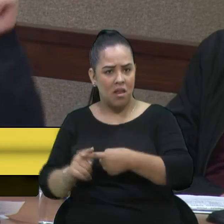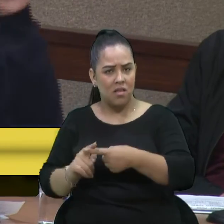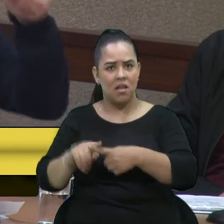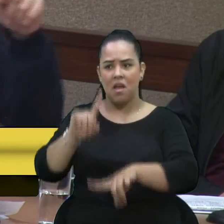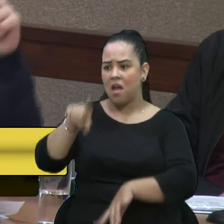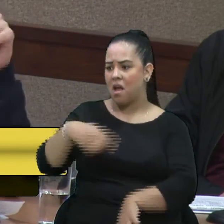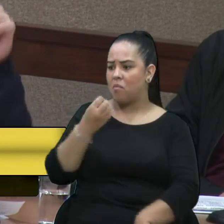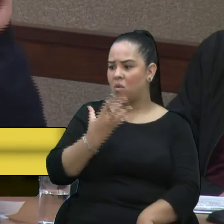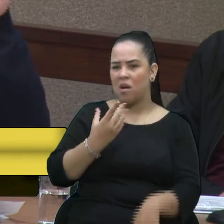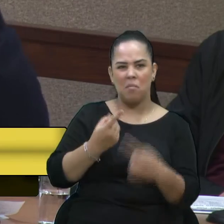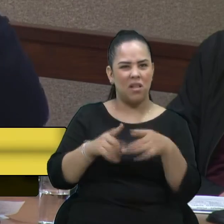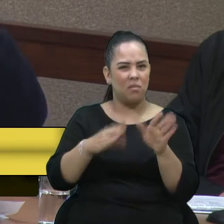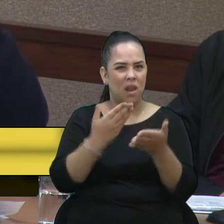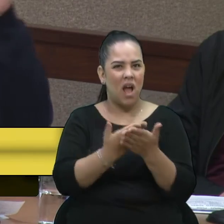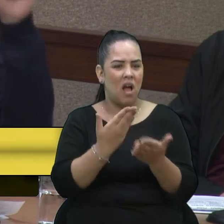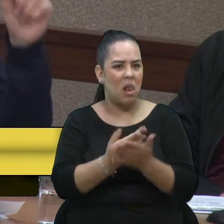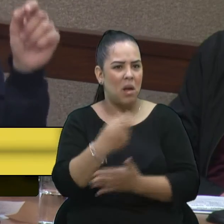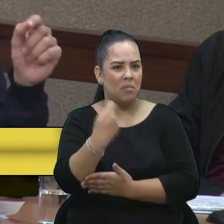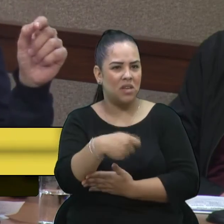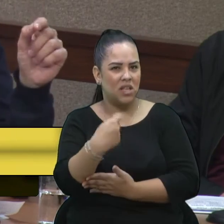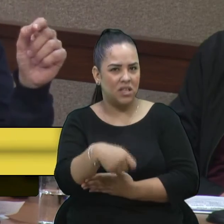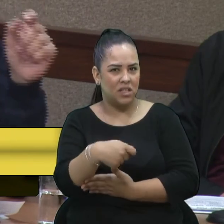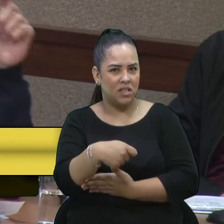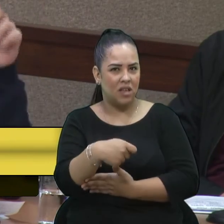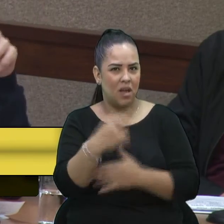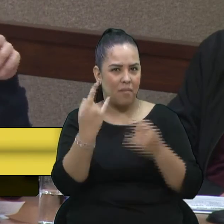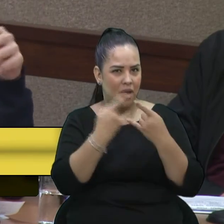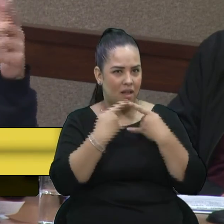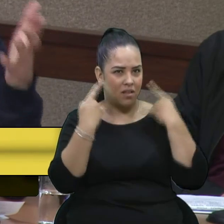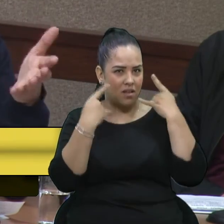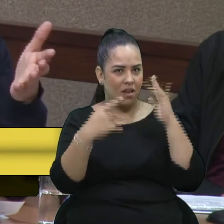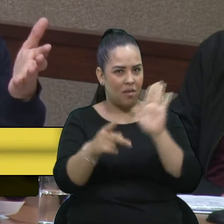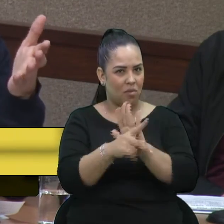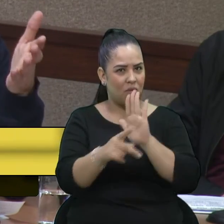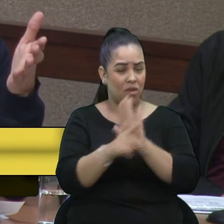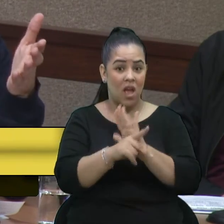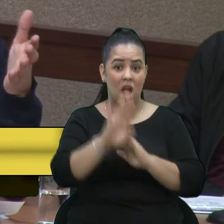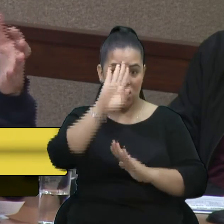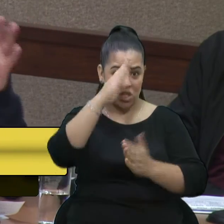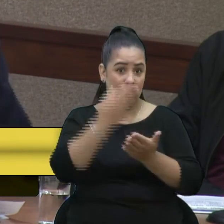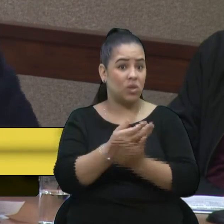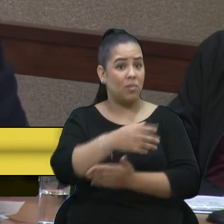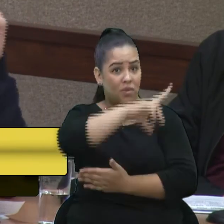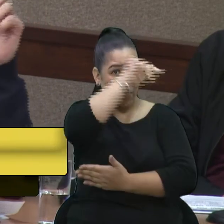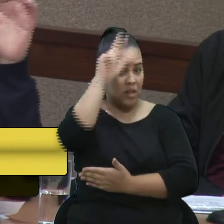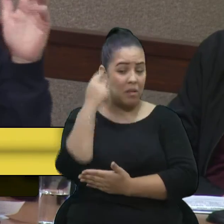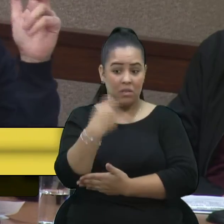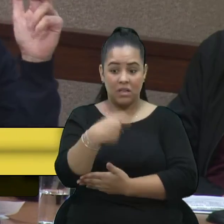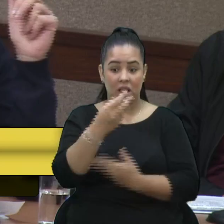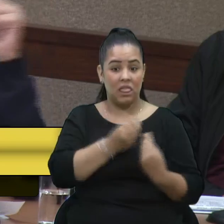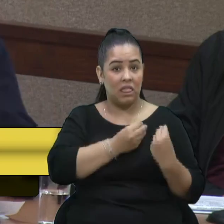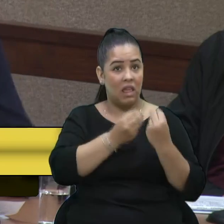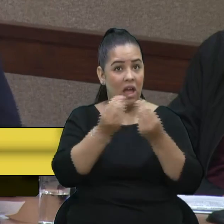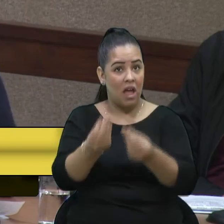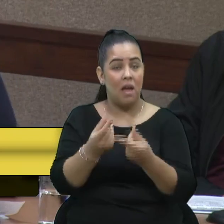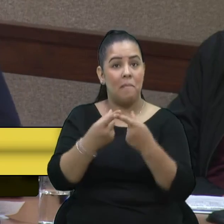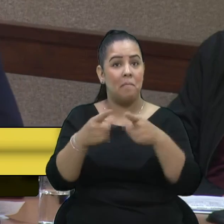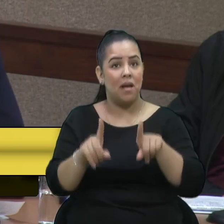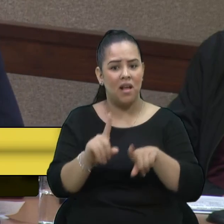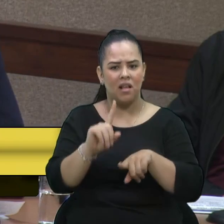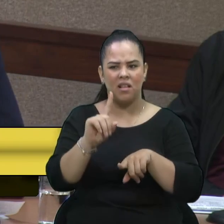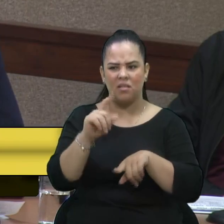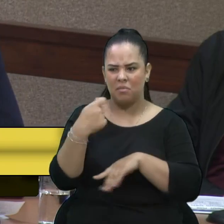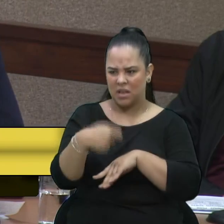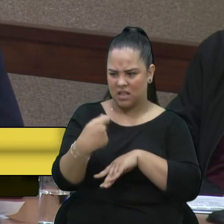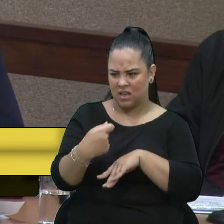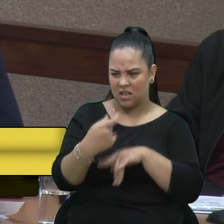Porém, agora, para dar aula, tem que ser uma máscara específica, que eu acho que a prefeitura tem que dar o EPI. Mas é isso, é a condição para voltar às